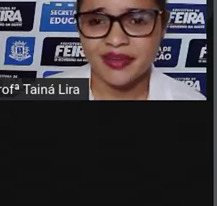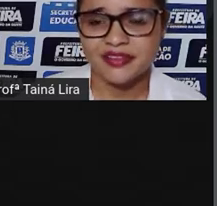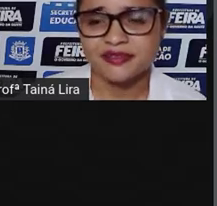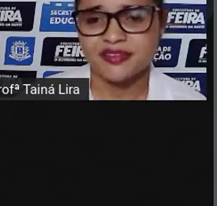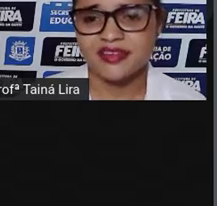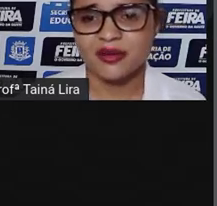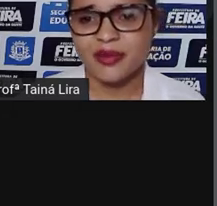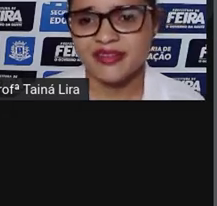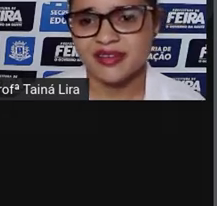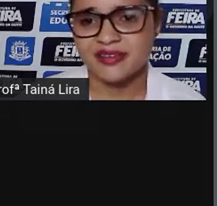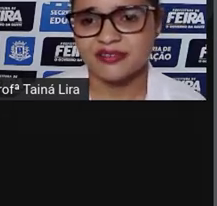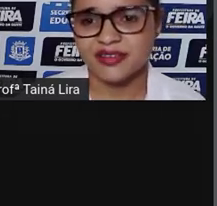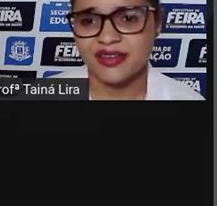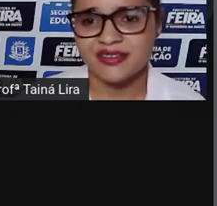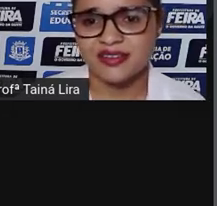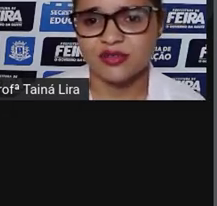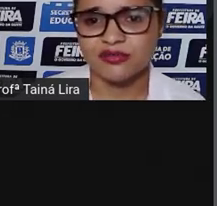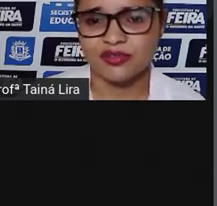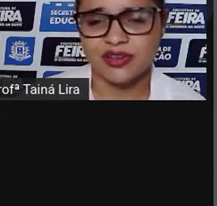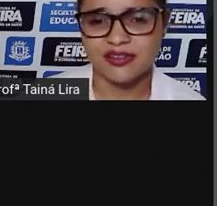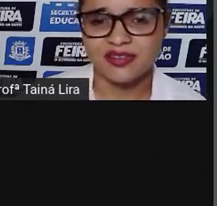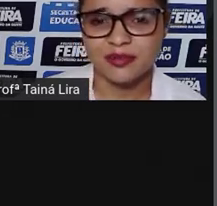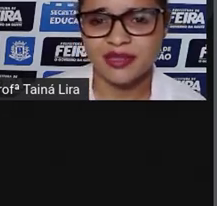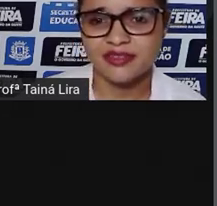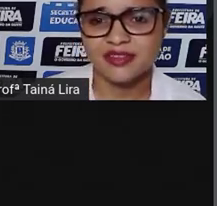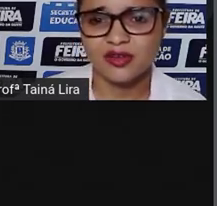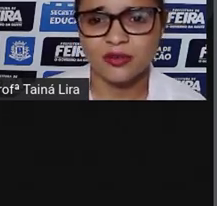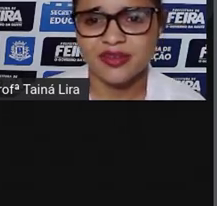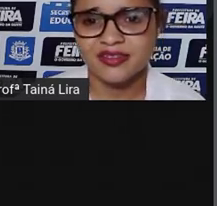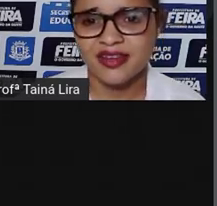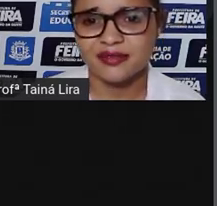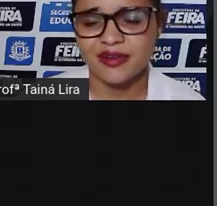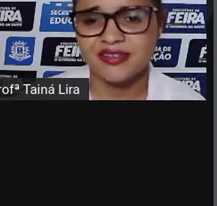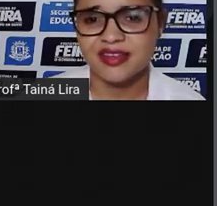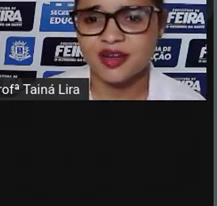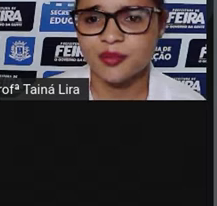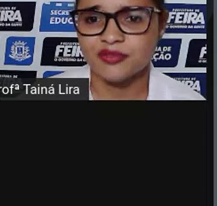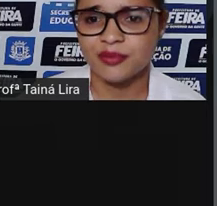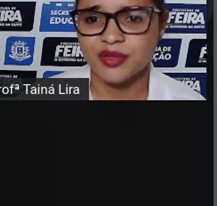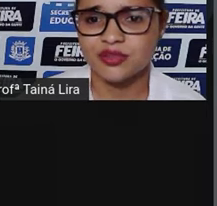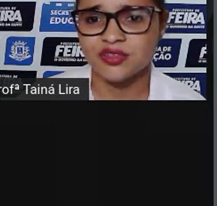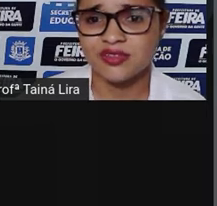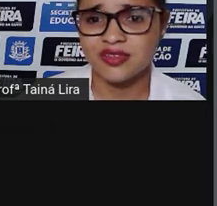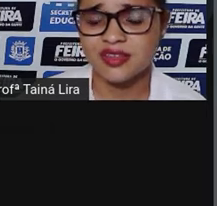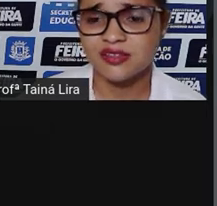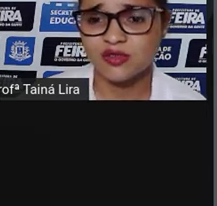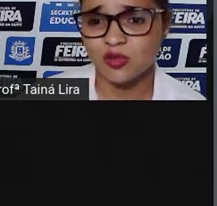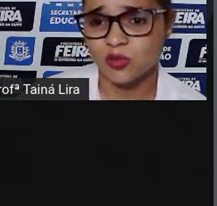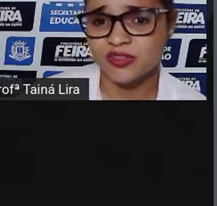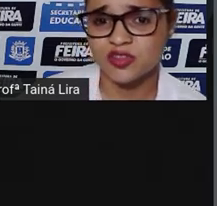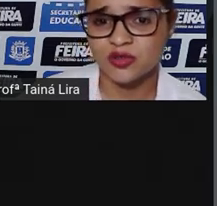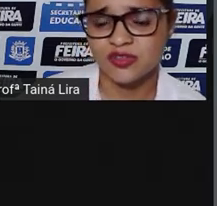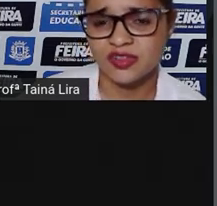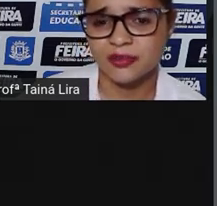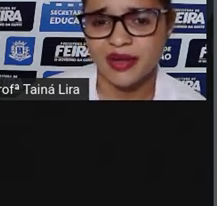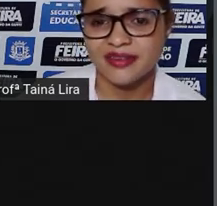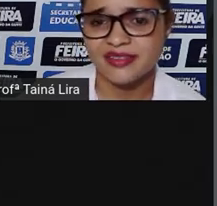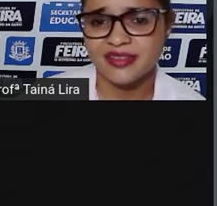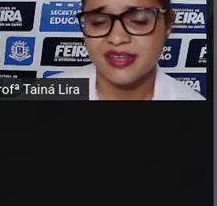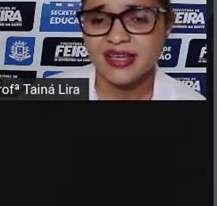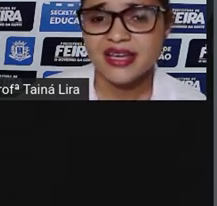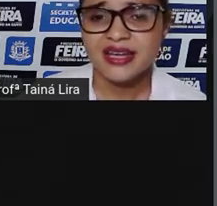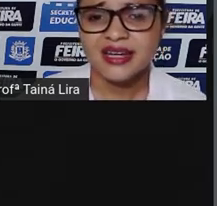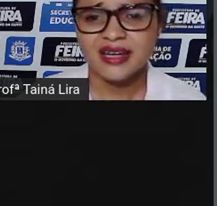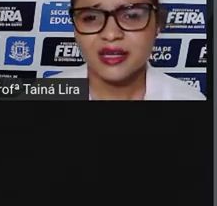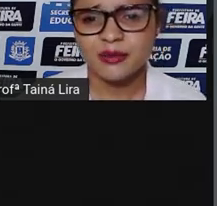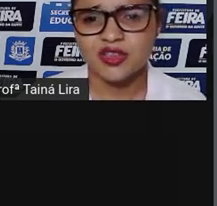de papéis. Fizeram máscaras e fantasias com folhas e sementes. E começaram a ensaiar movimentos e sons de outros animais.